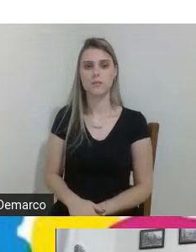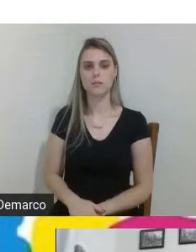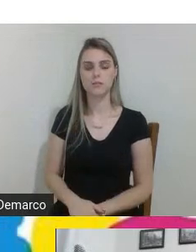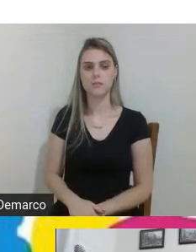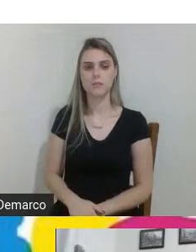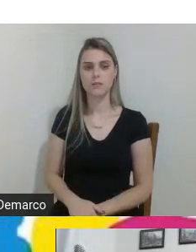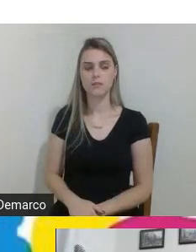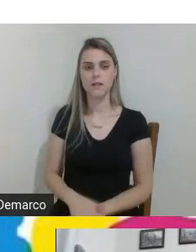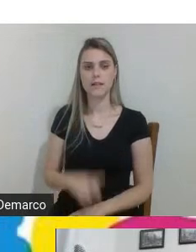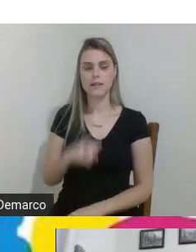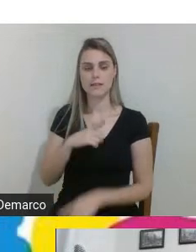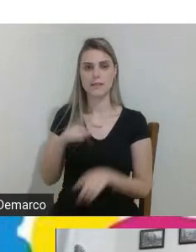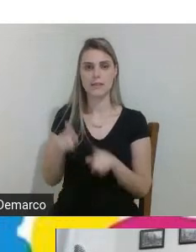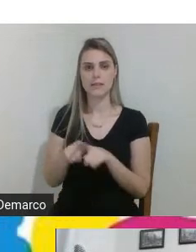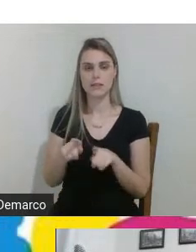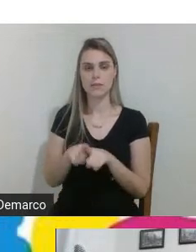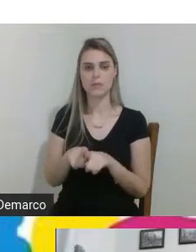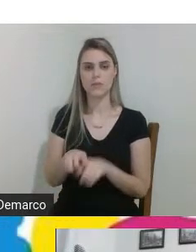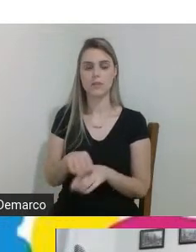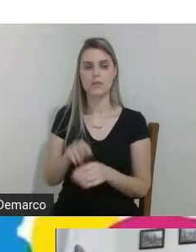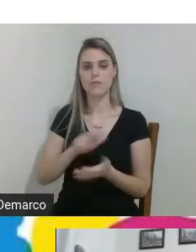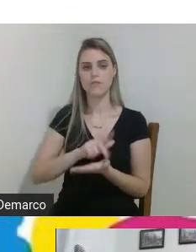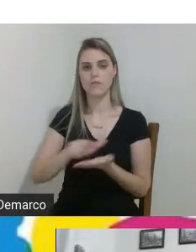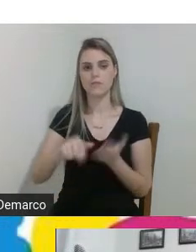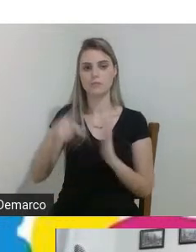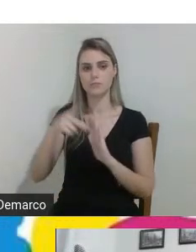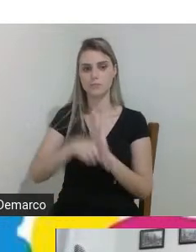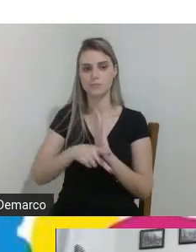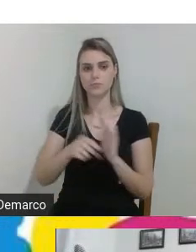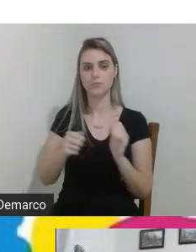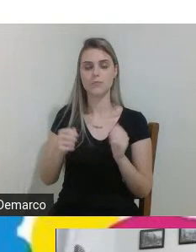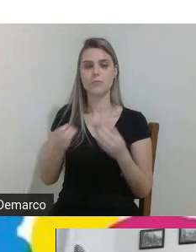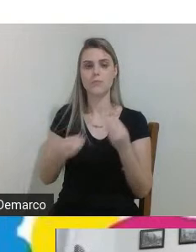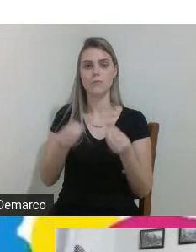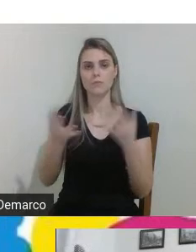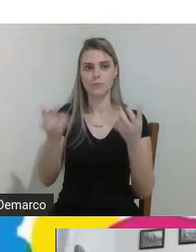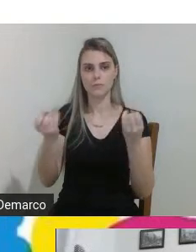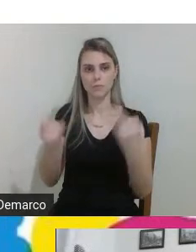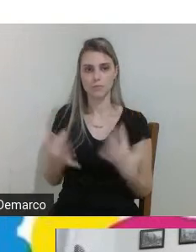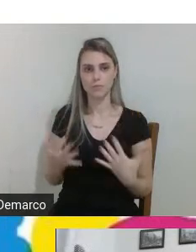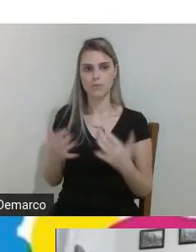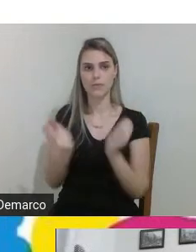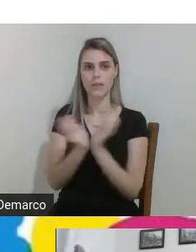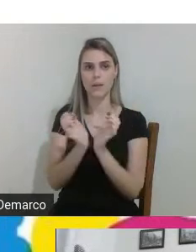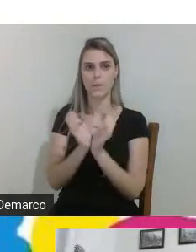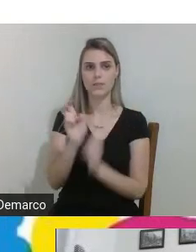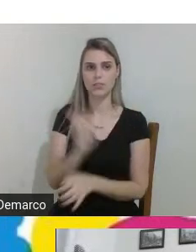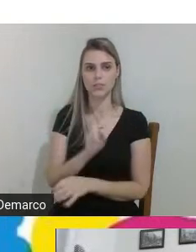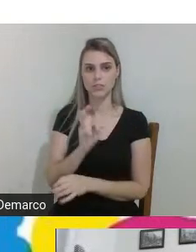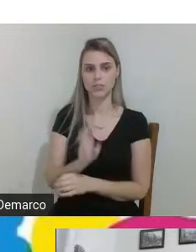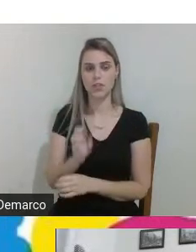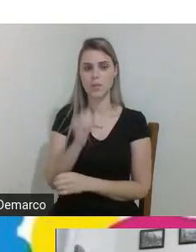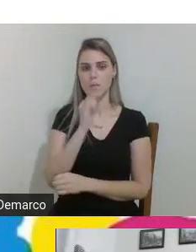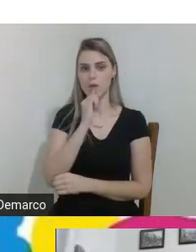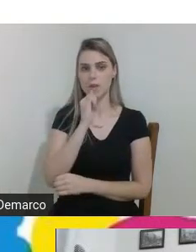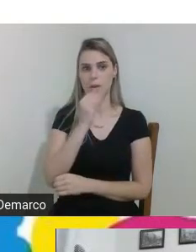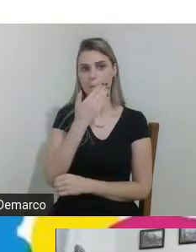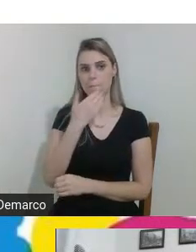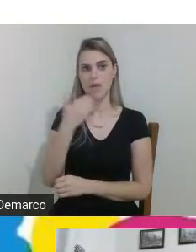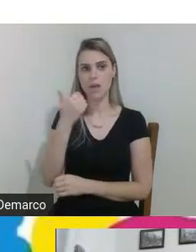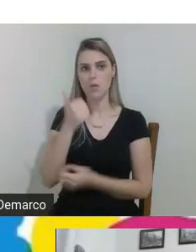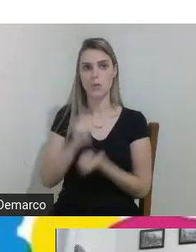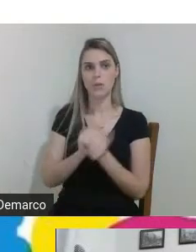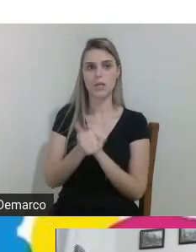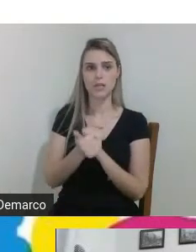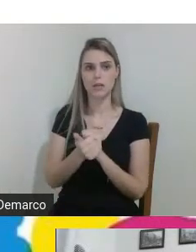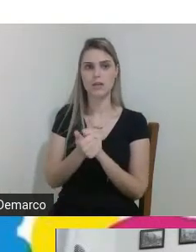temos também diversos projetos em parceria como eu comentei com a APAI Xancherê como por exemplo a melhoria adaptação do